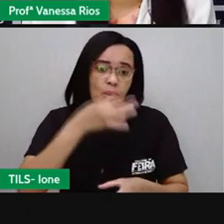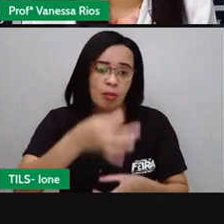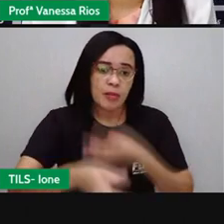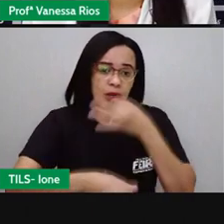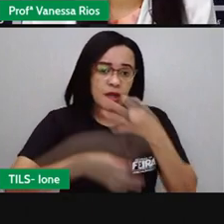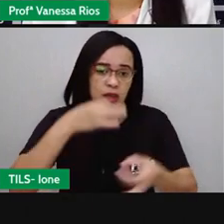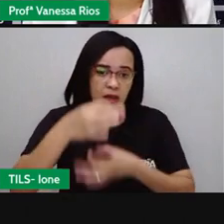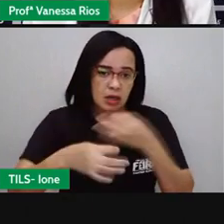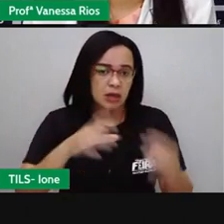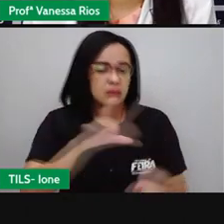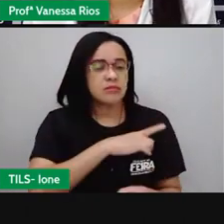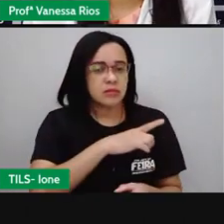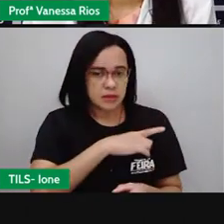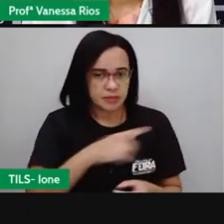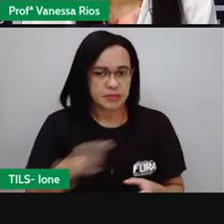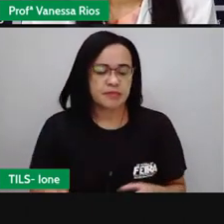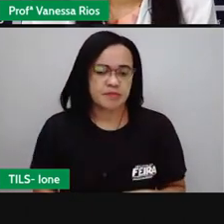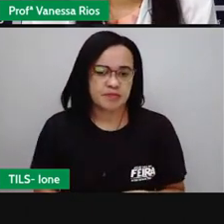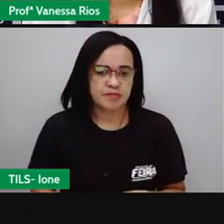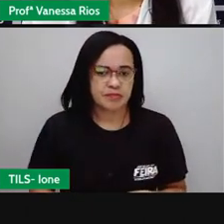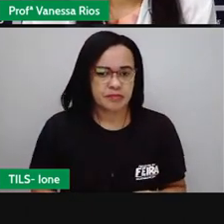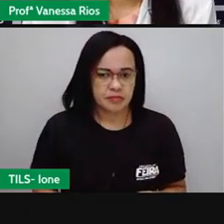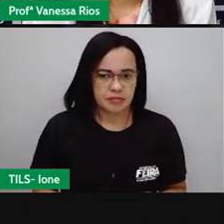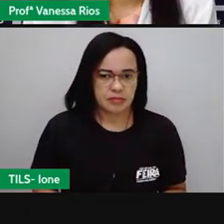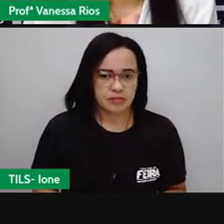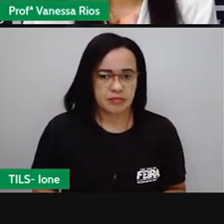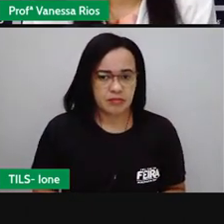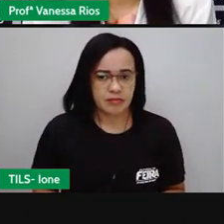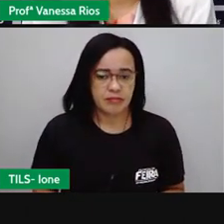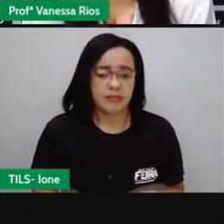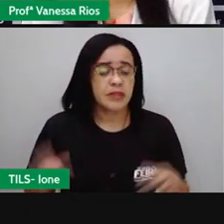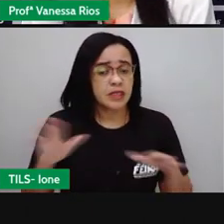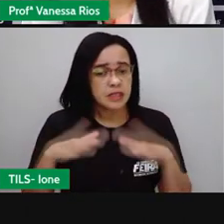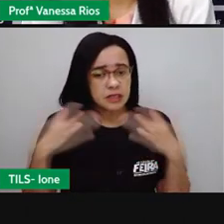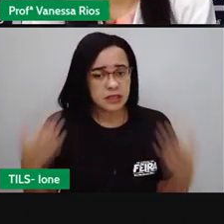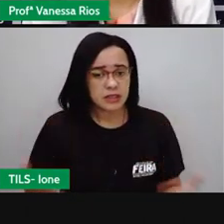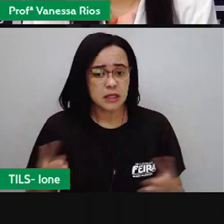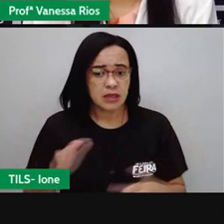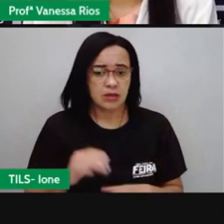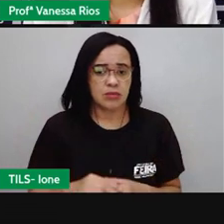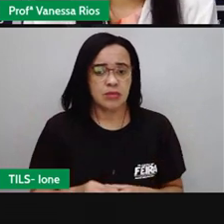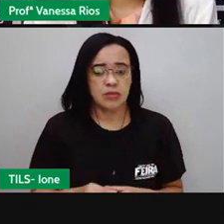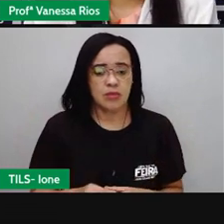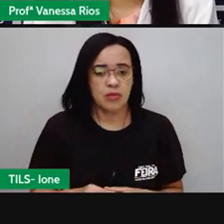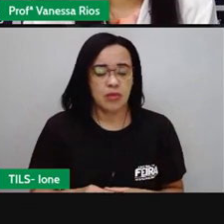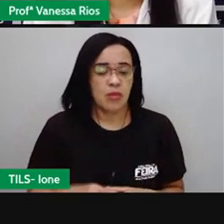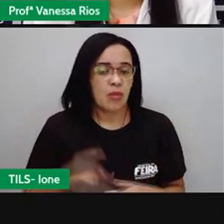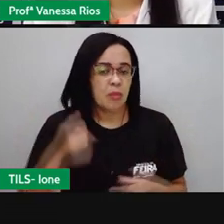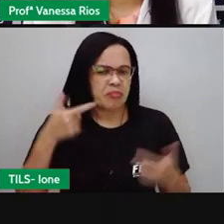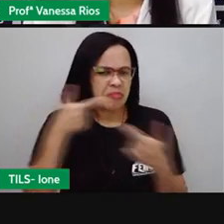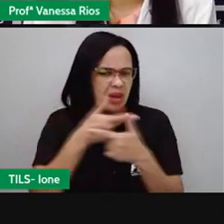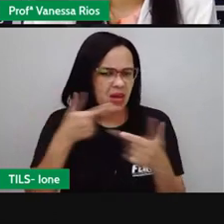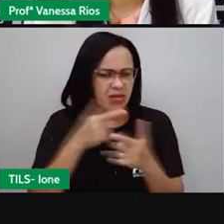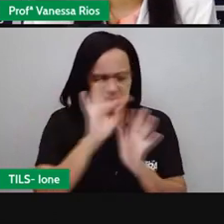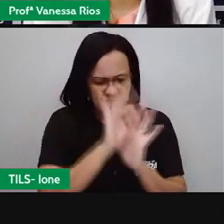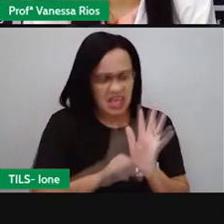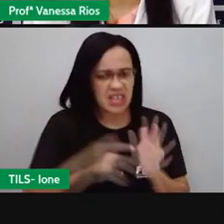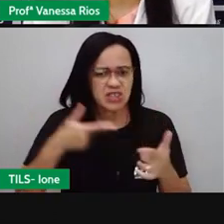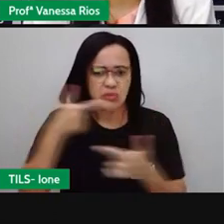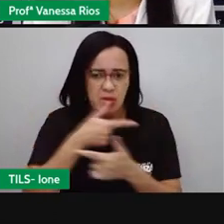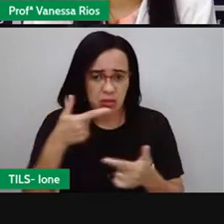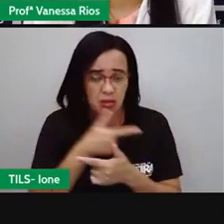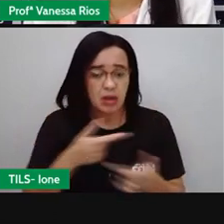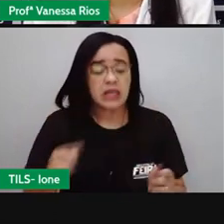Muitas vezes, lançado, lançando mão de recursos humorísticos e ironia, a crônica tem sempre um